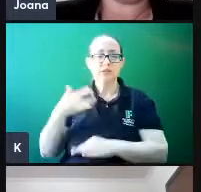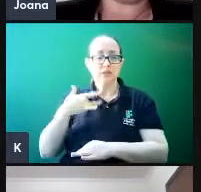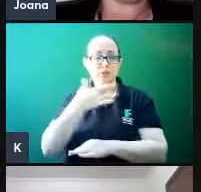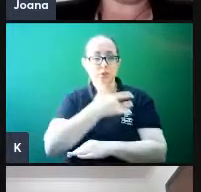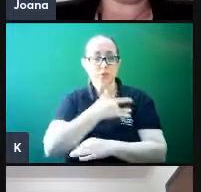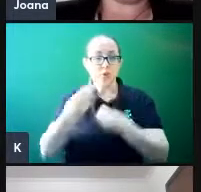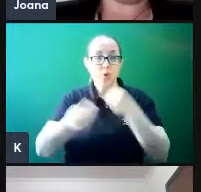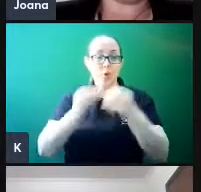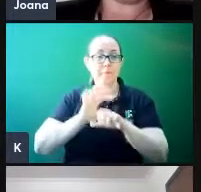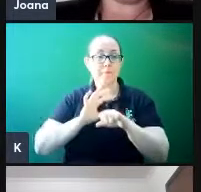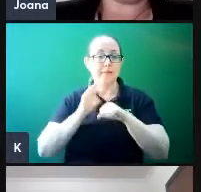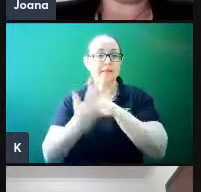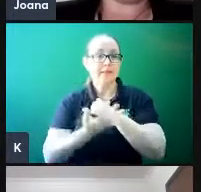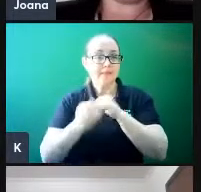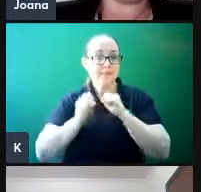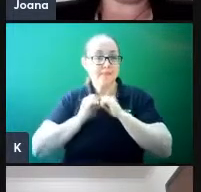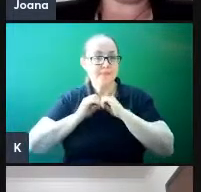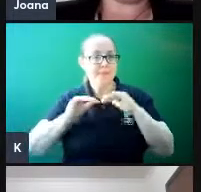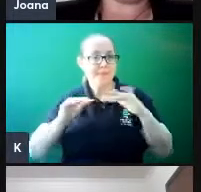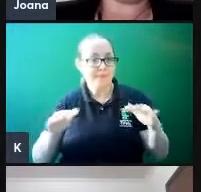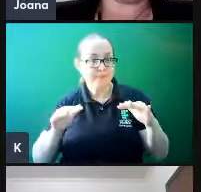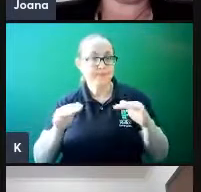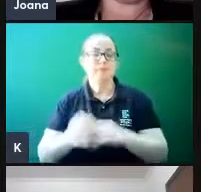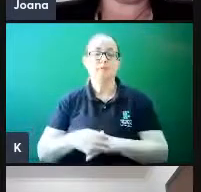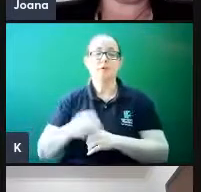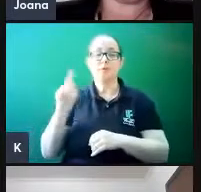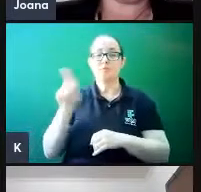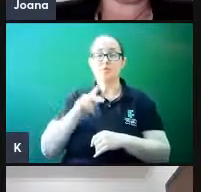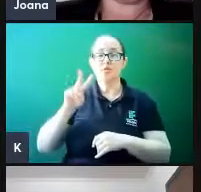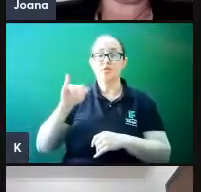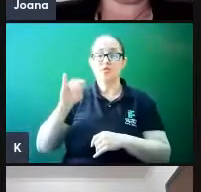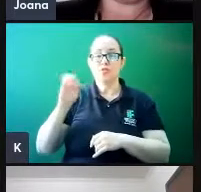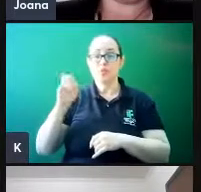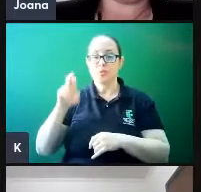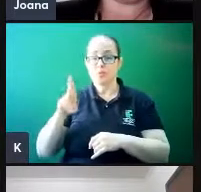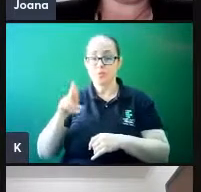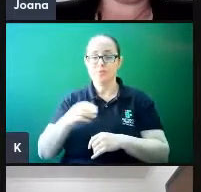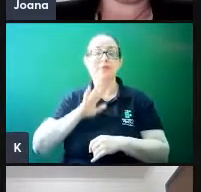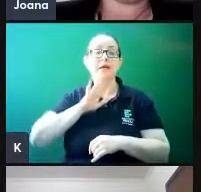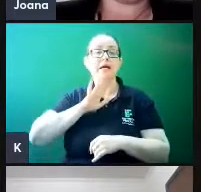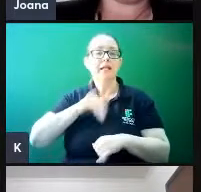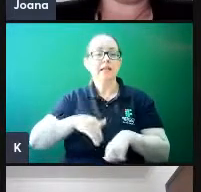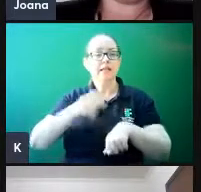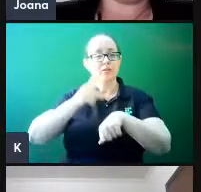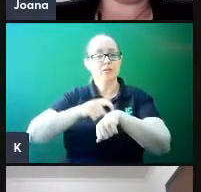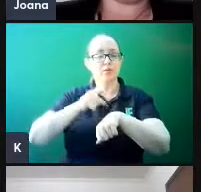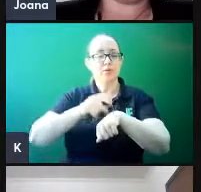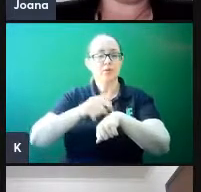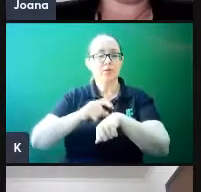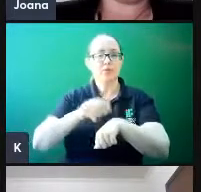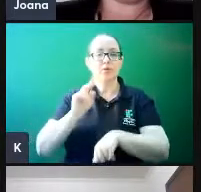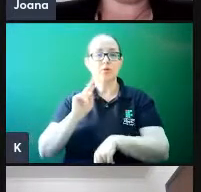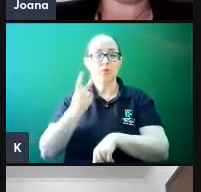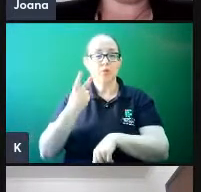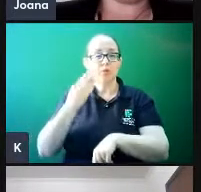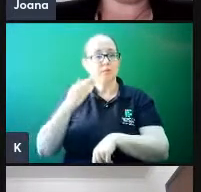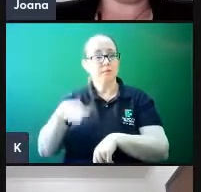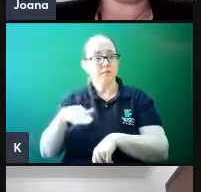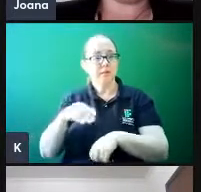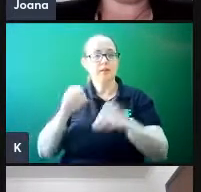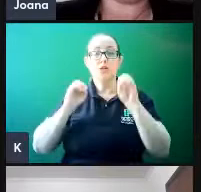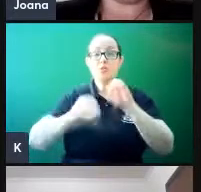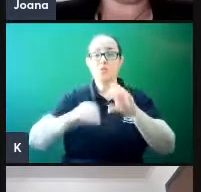pandemia. Então, com o professor Vitor. À tarde, novamente, às 14h30, a educação especial na